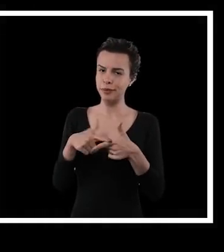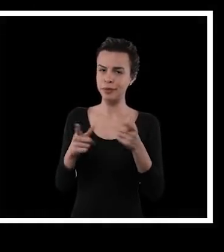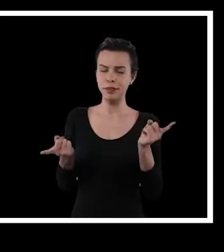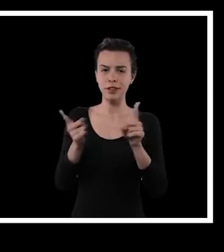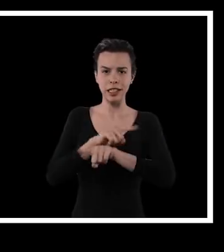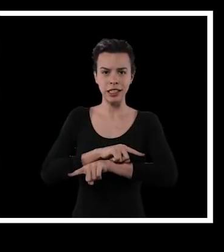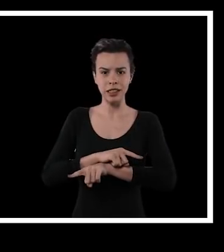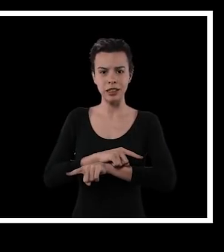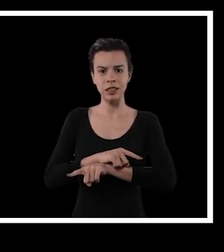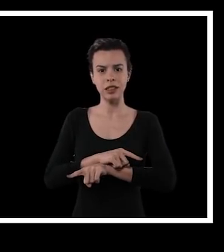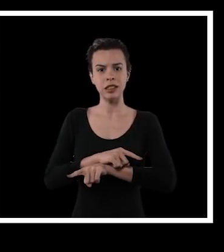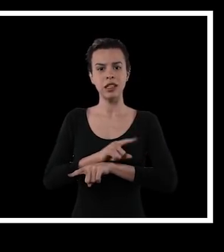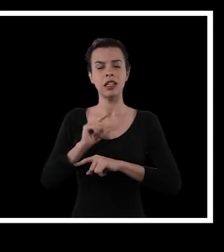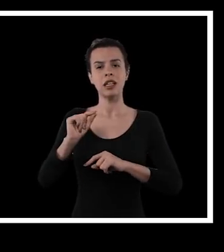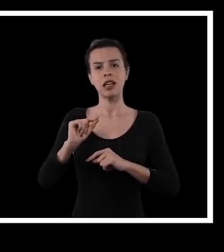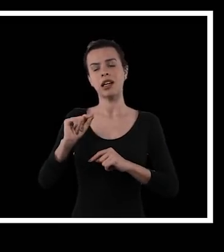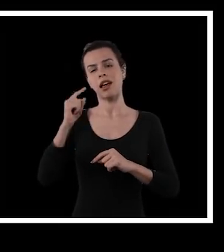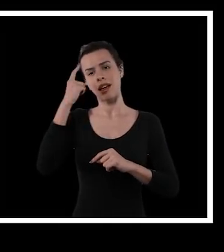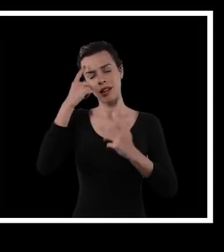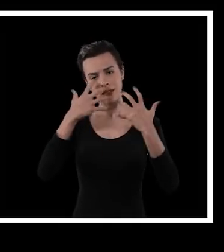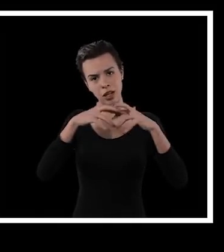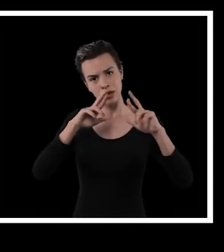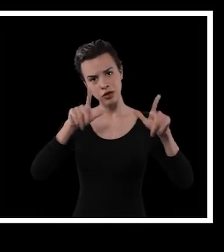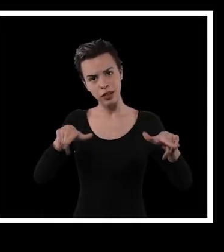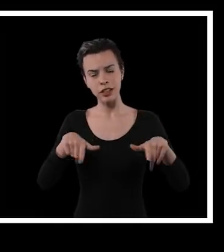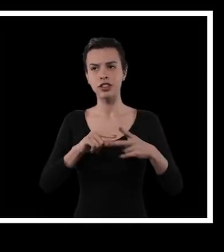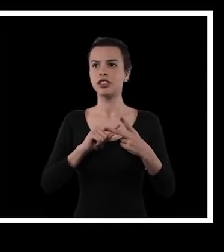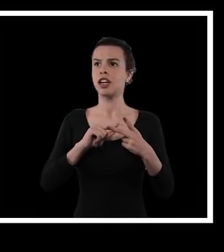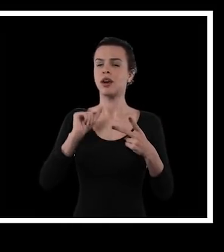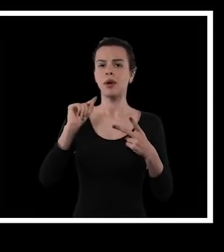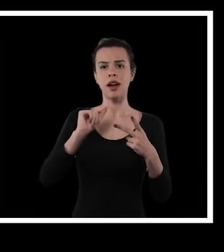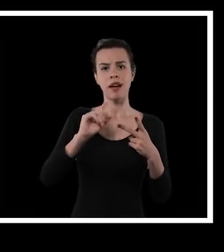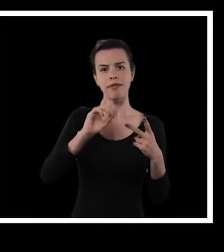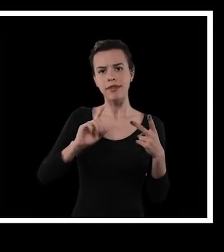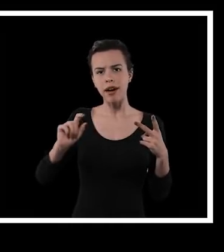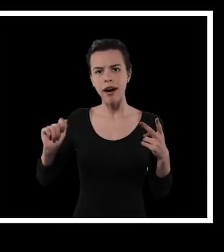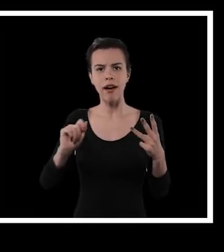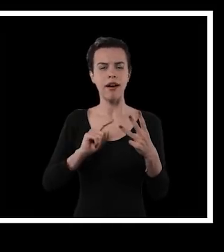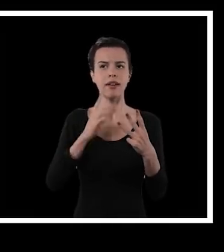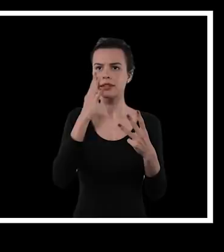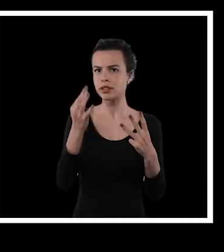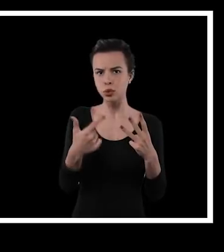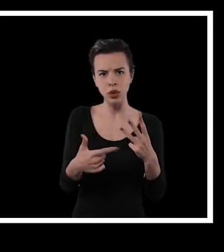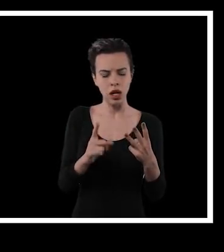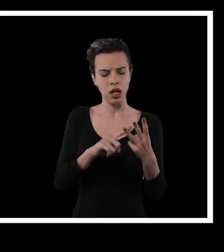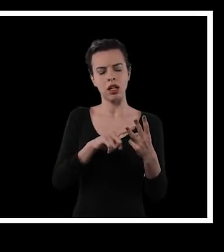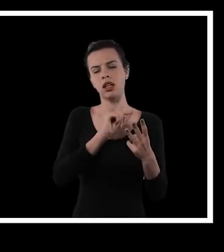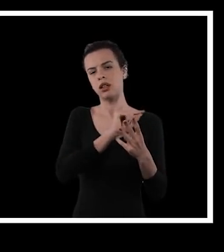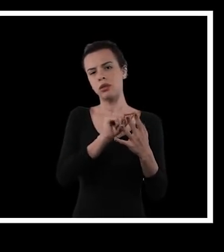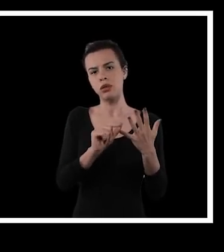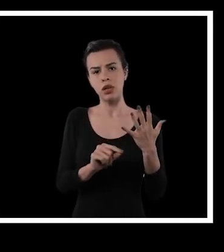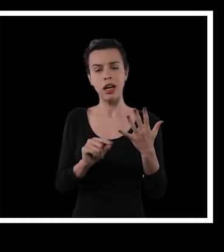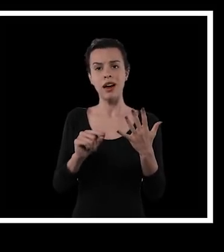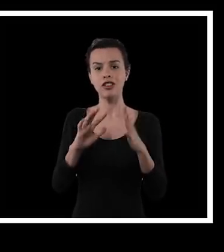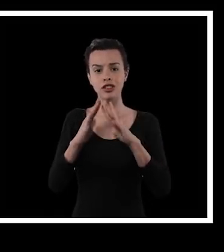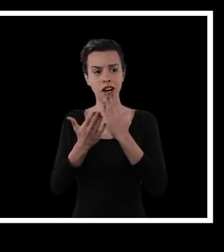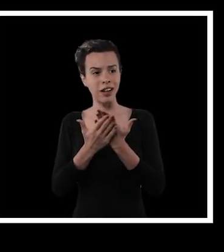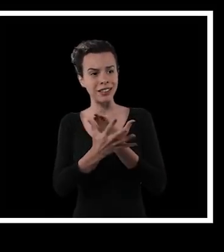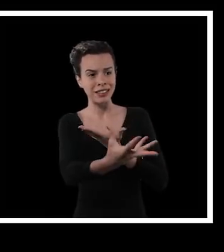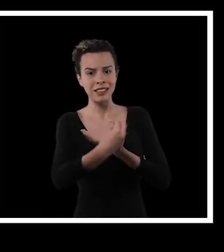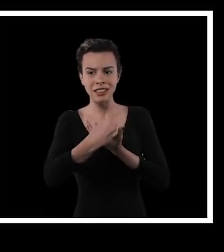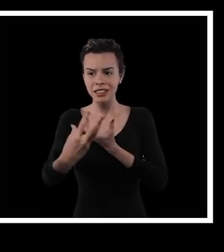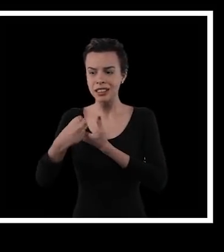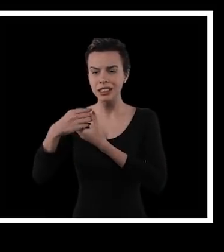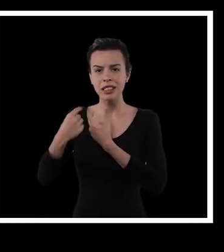problema contrário, né? A escola não consegue incluir quem é neurodivergente, quem tem déficit de atenção, ela não consegue incluir